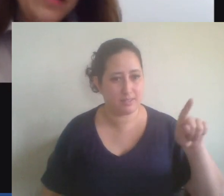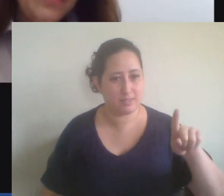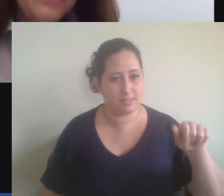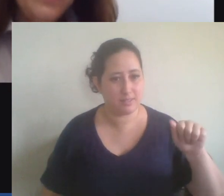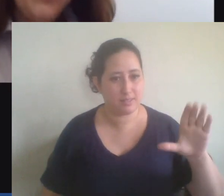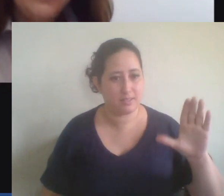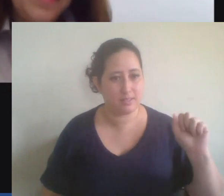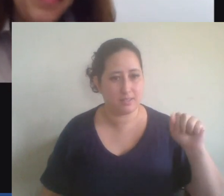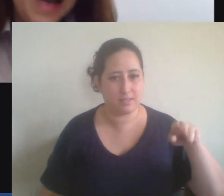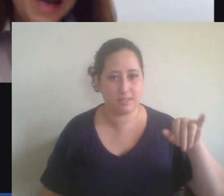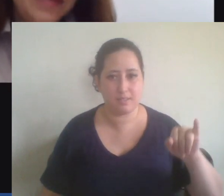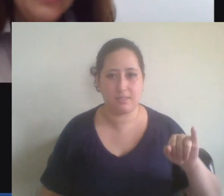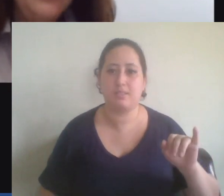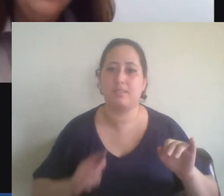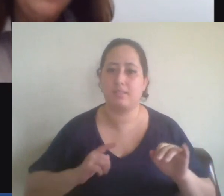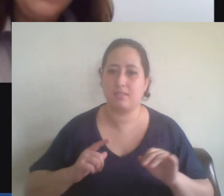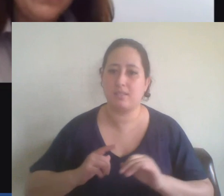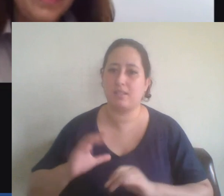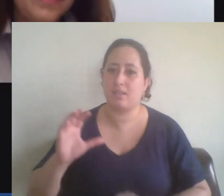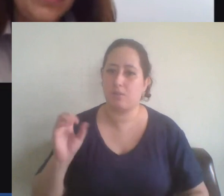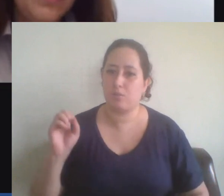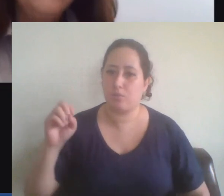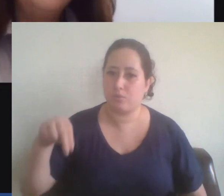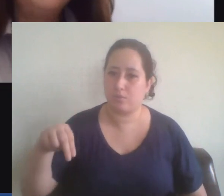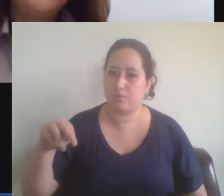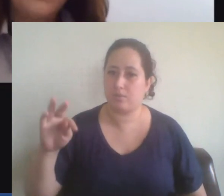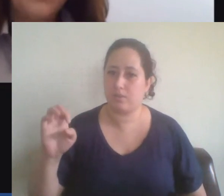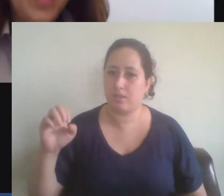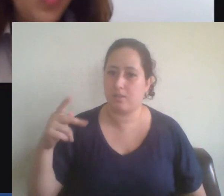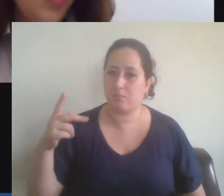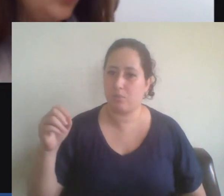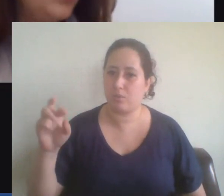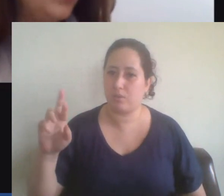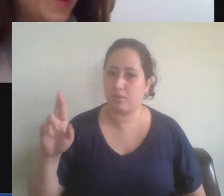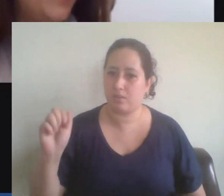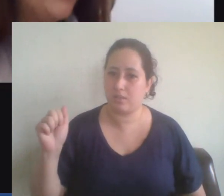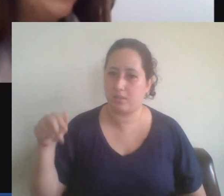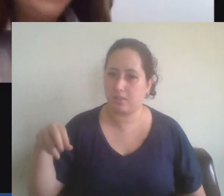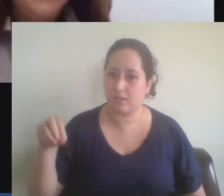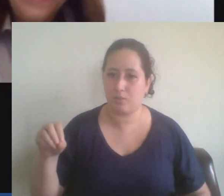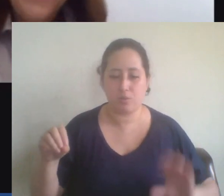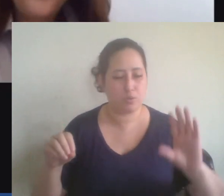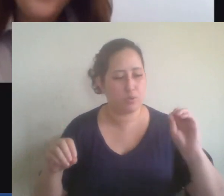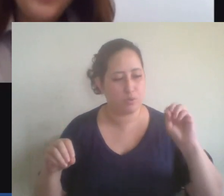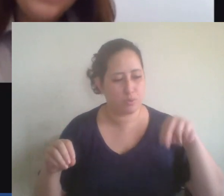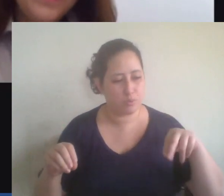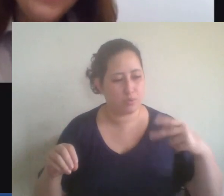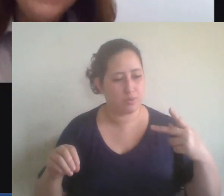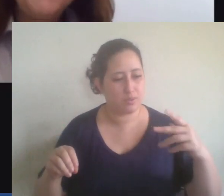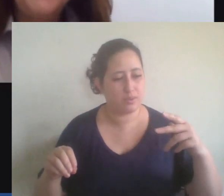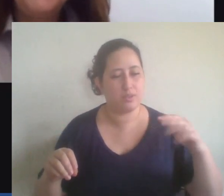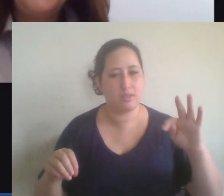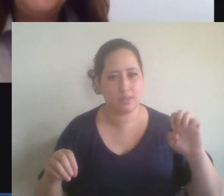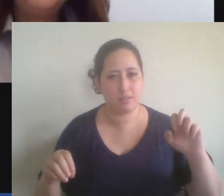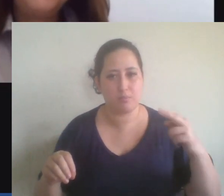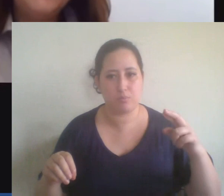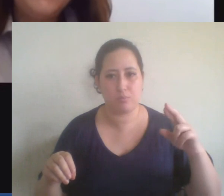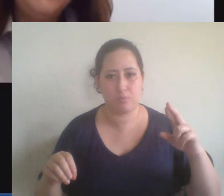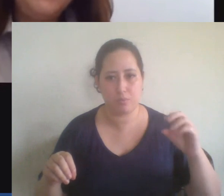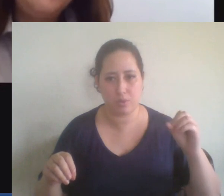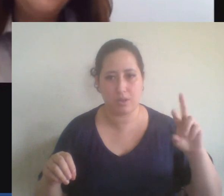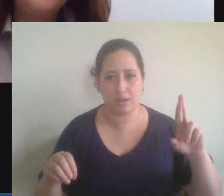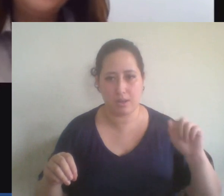Contemporâneo e o Contemporártis, de difusão científica e difusão cultural. Curtam a